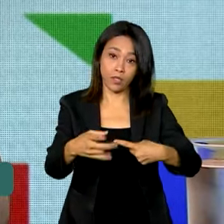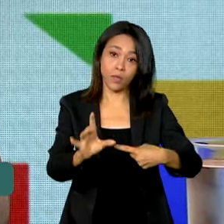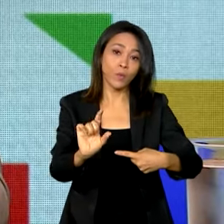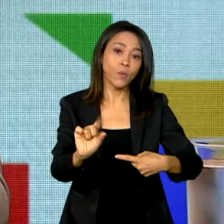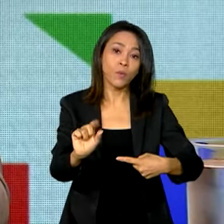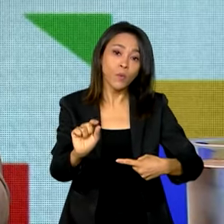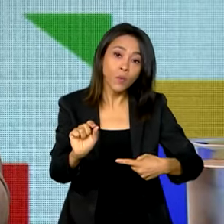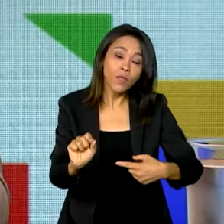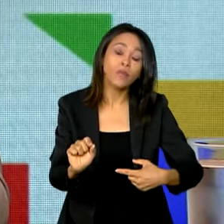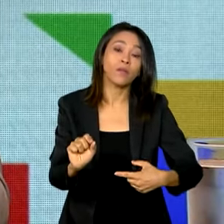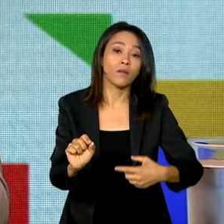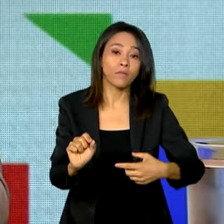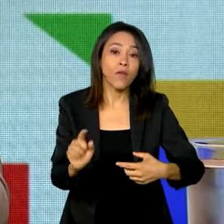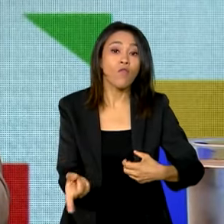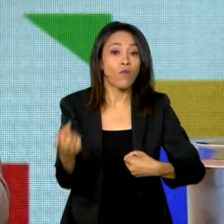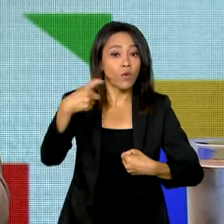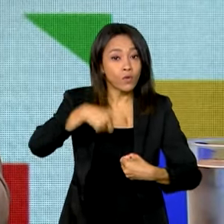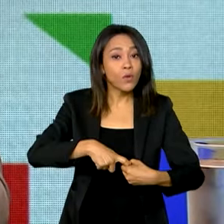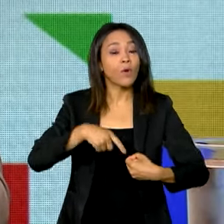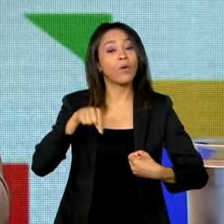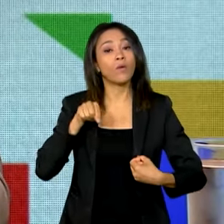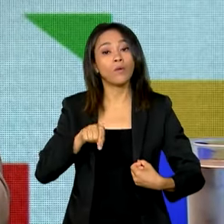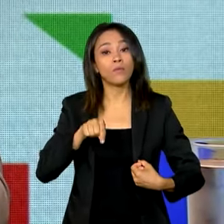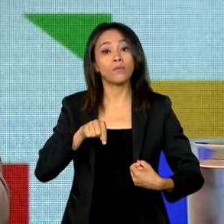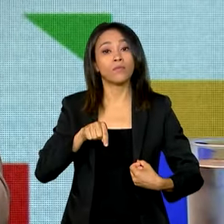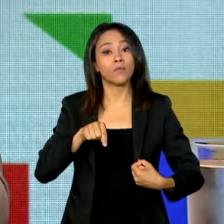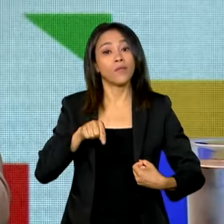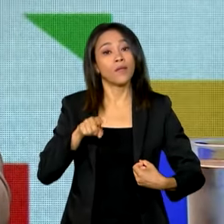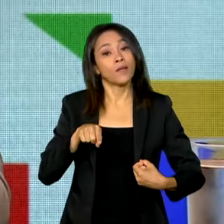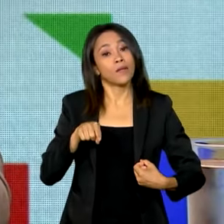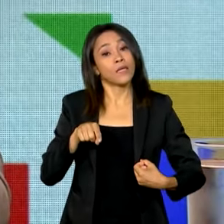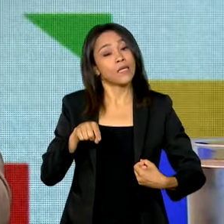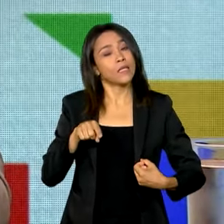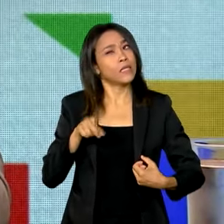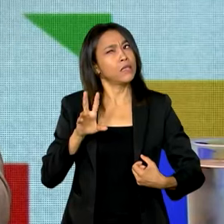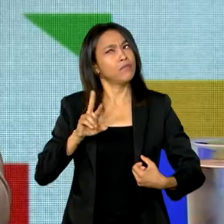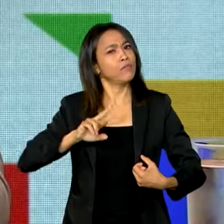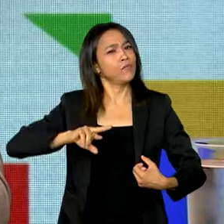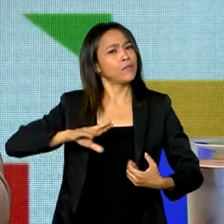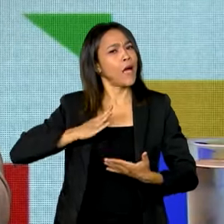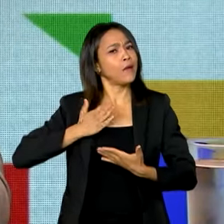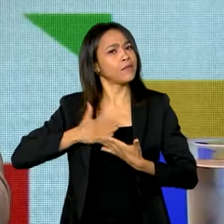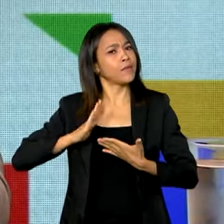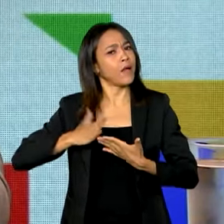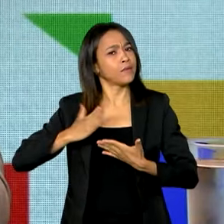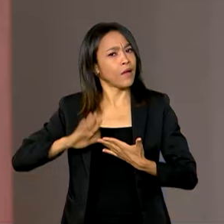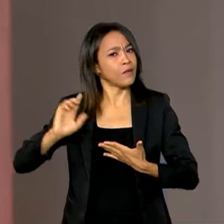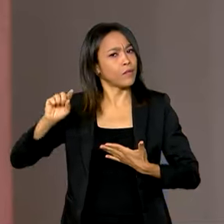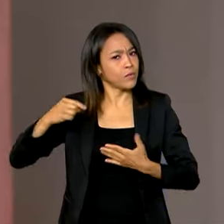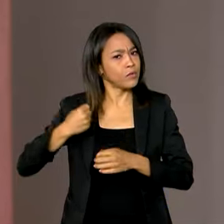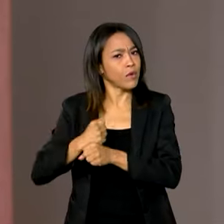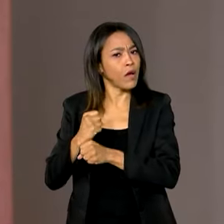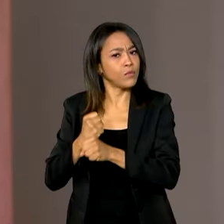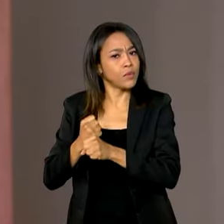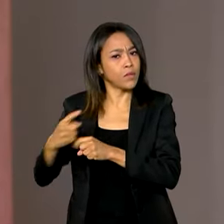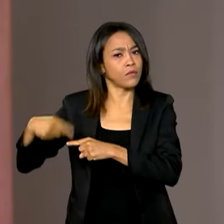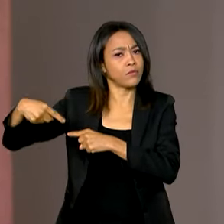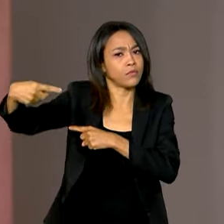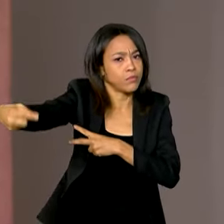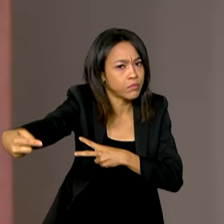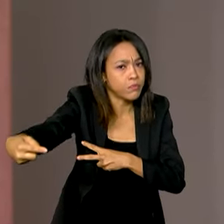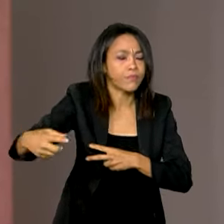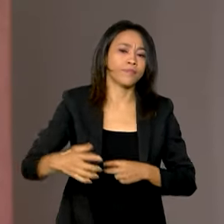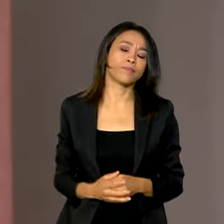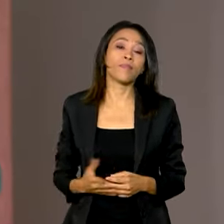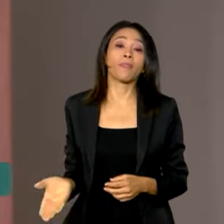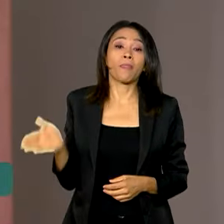ser considerada no Brasil e não está descartada para períodos posteriores. Alexandre